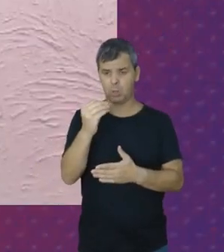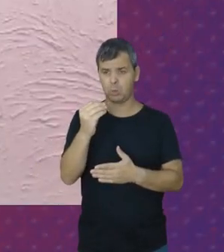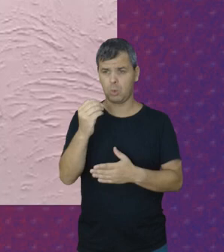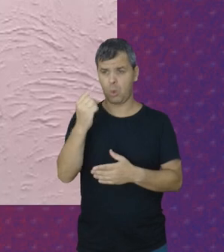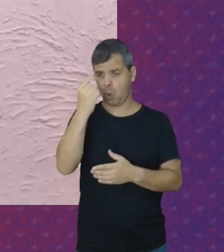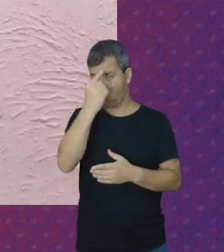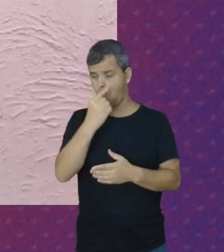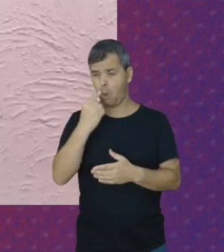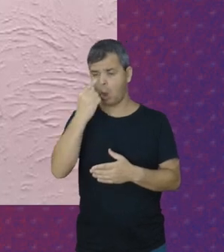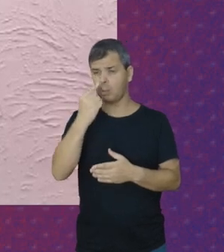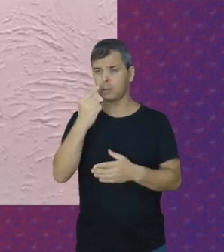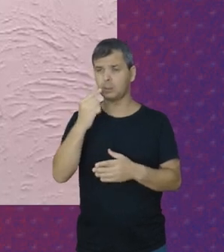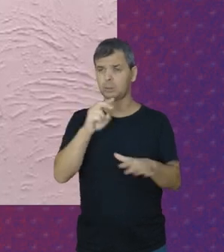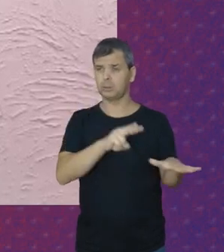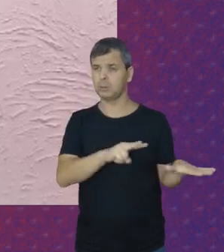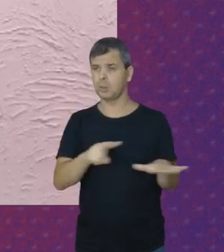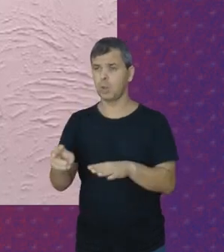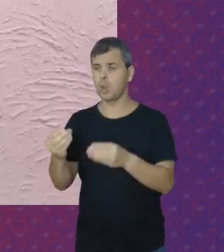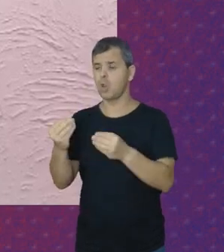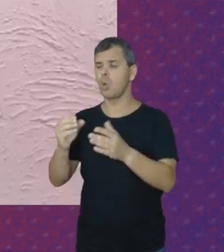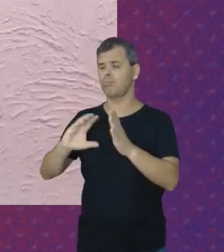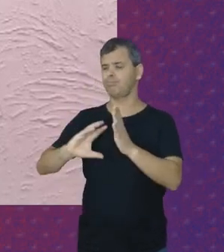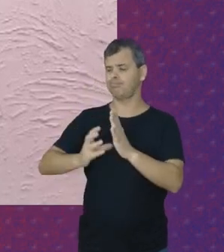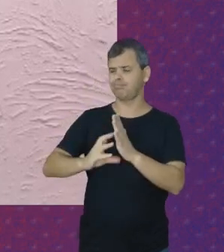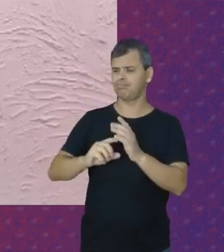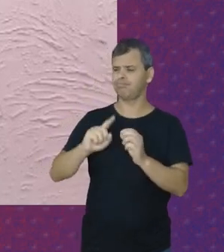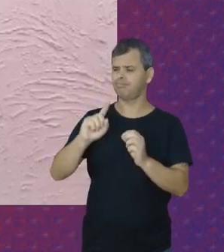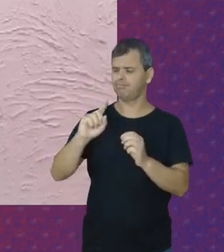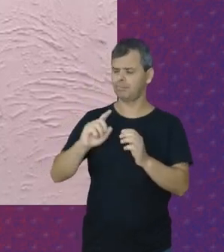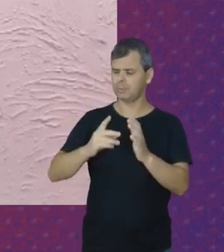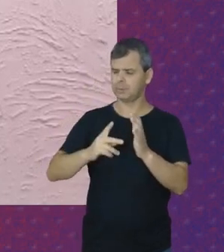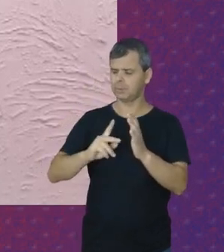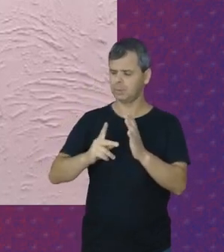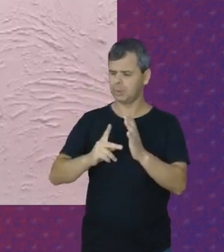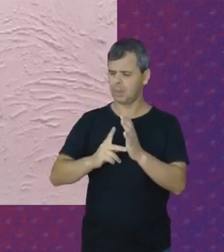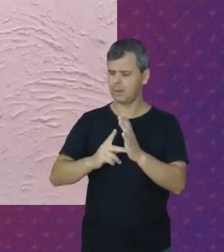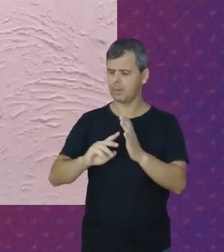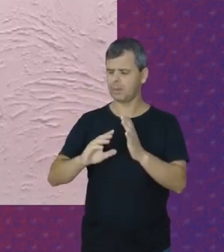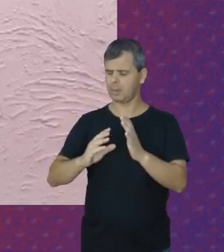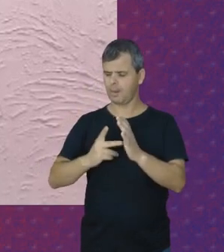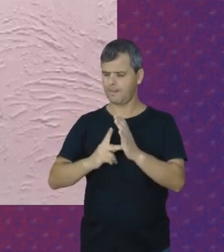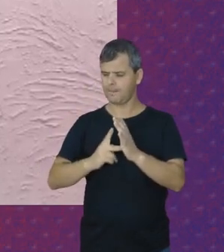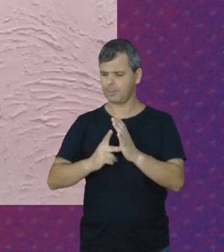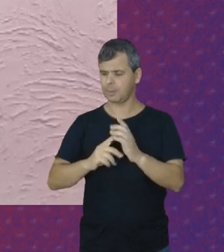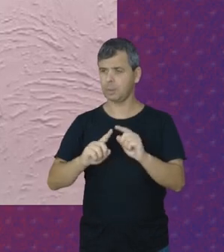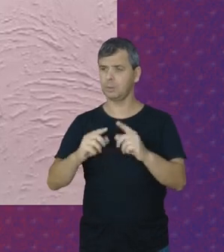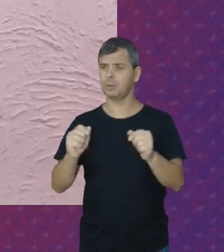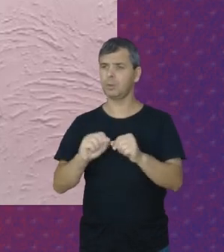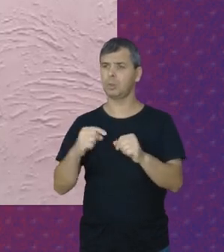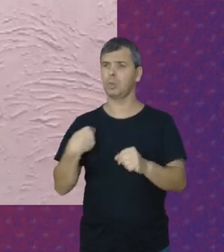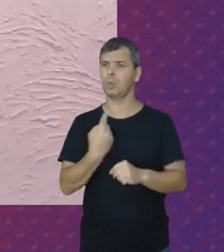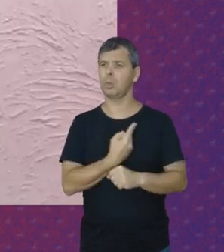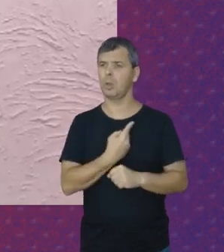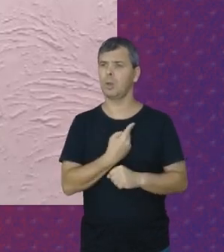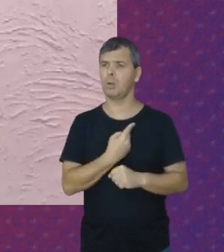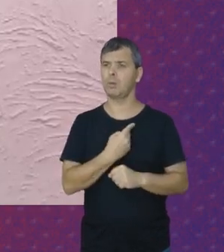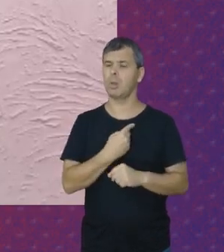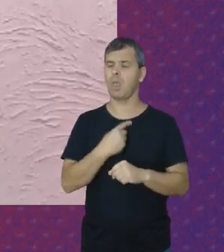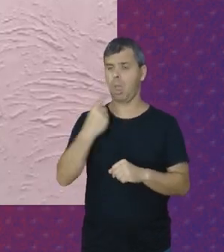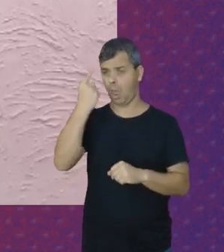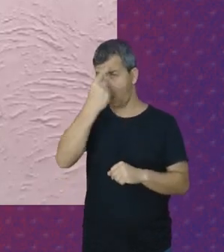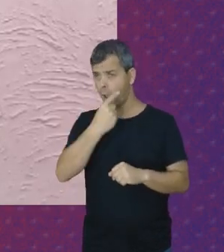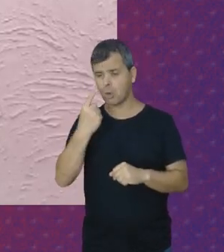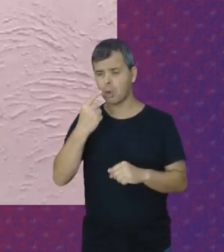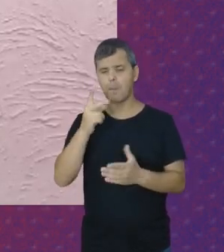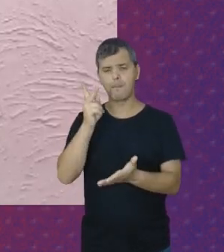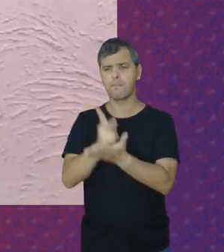Nós como federação Como sindicato Sempre colocava lá Coluía para a justiça A carga horária Mesmo